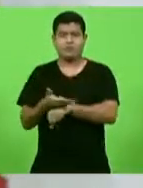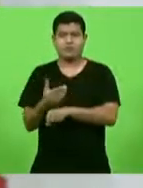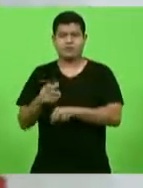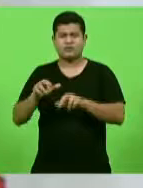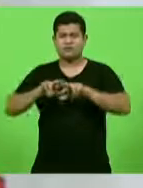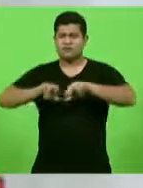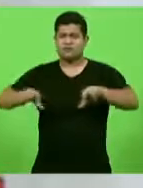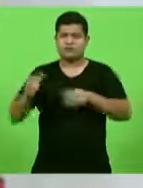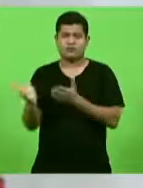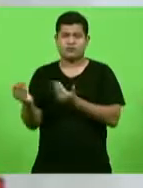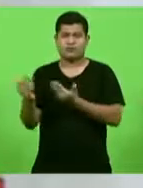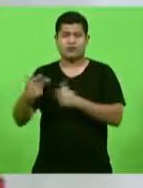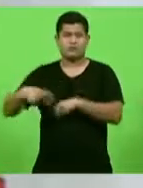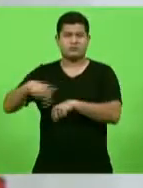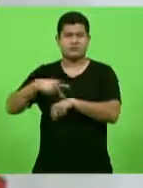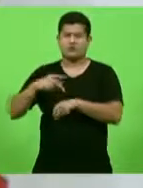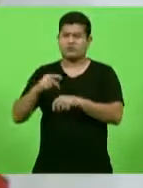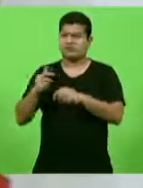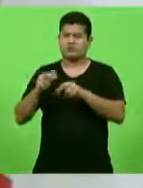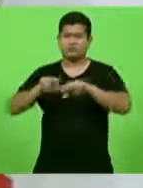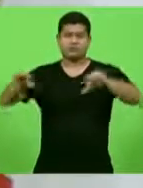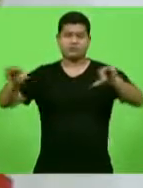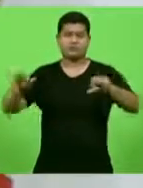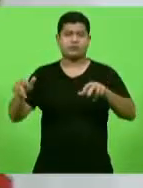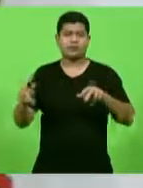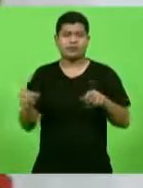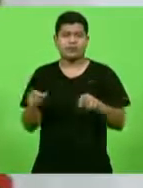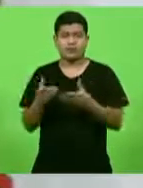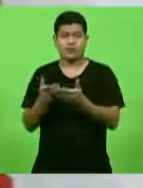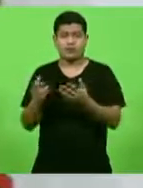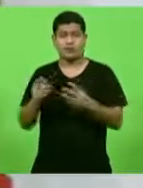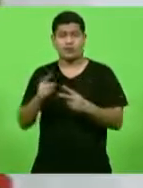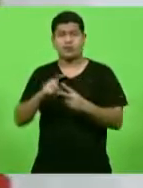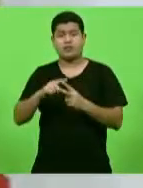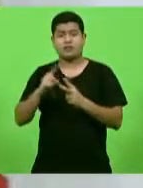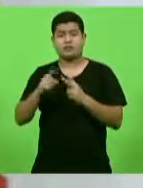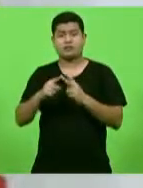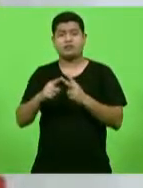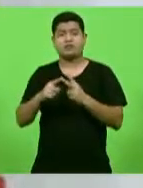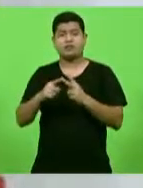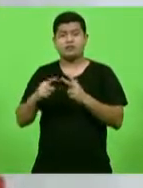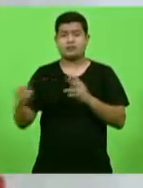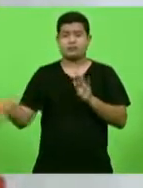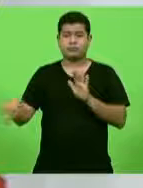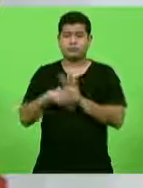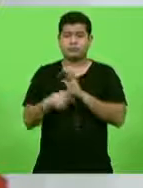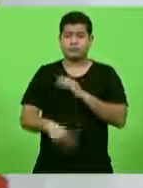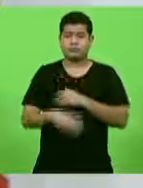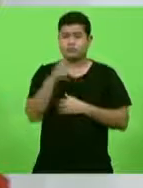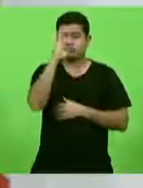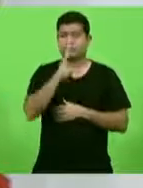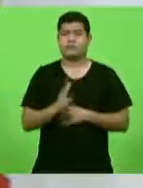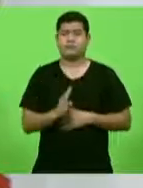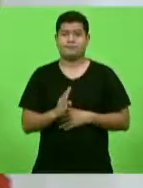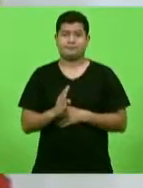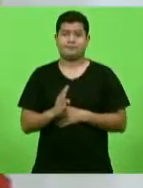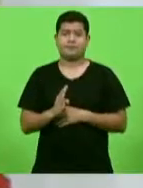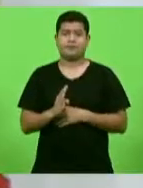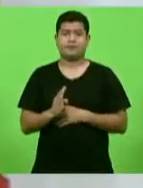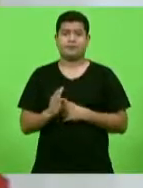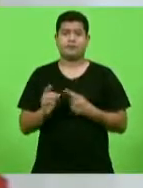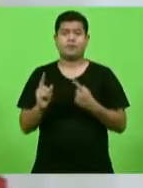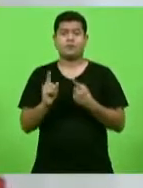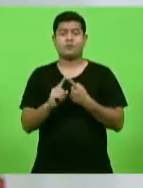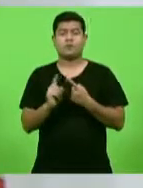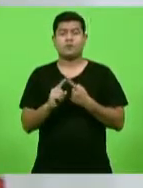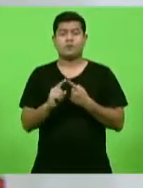vários países, inclusive, dois deles, brasileiros. Um deles é Daniel